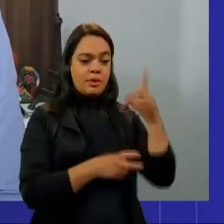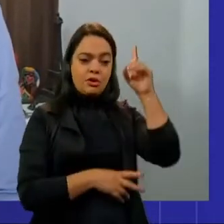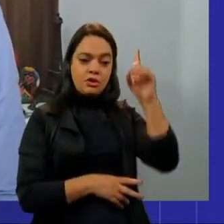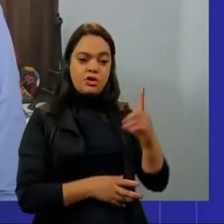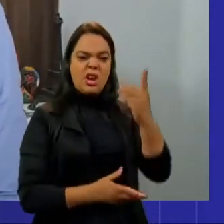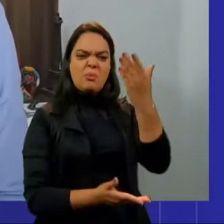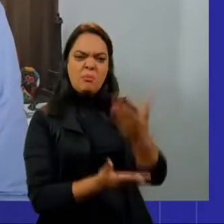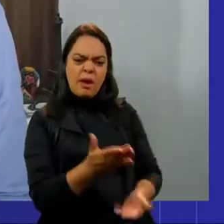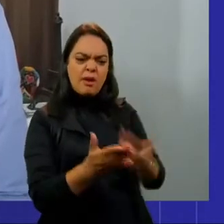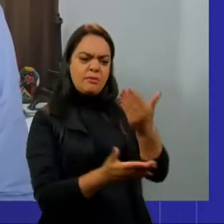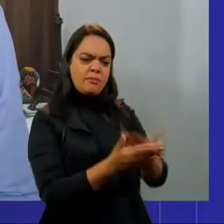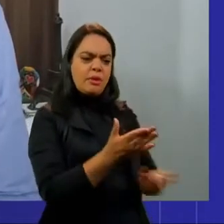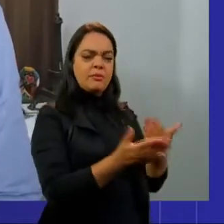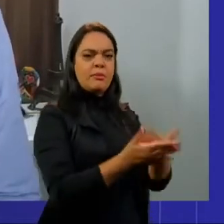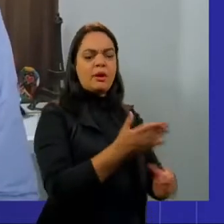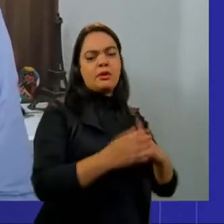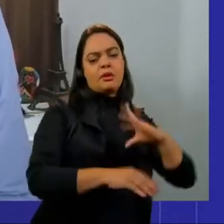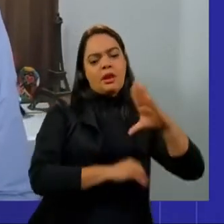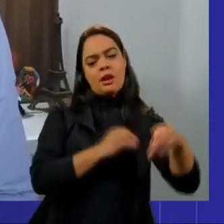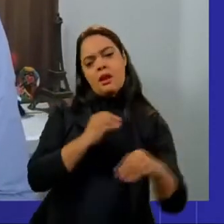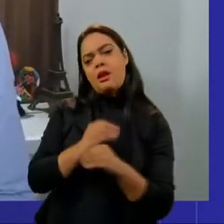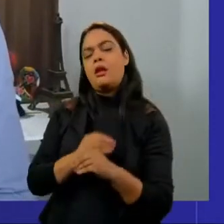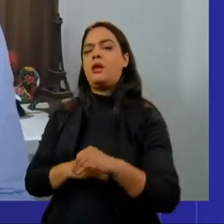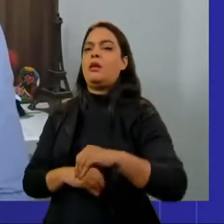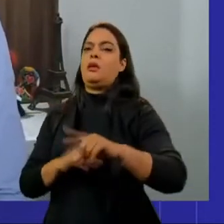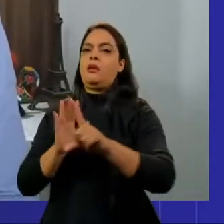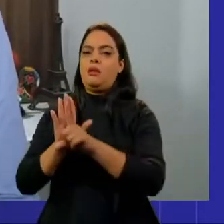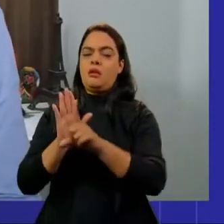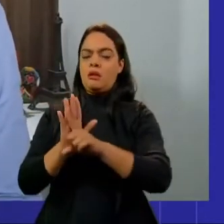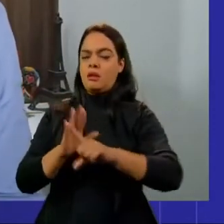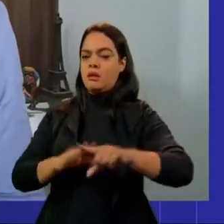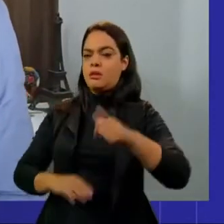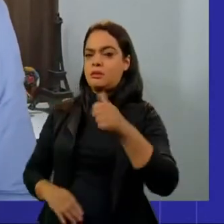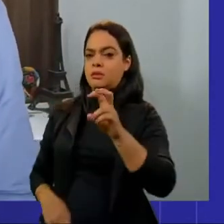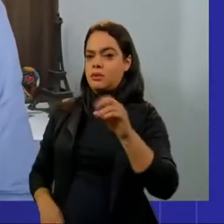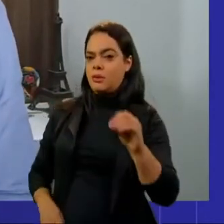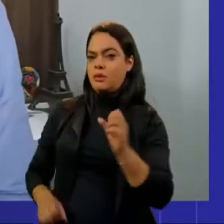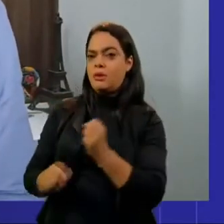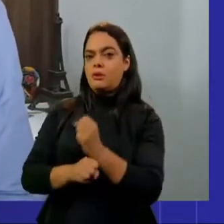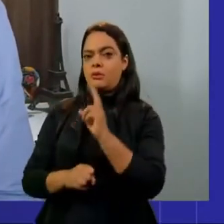lei complementar 150 de 2015 que garante